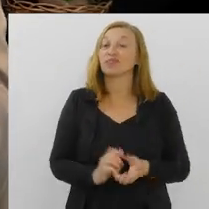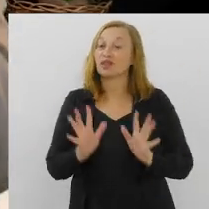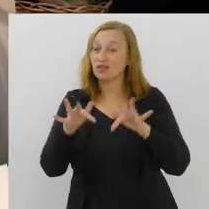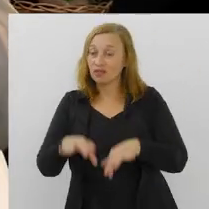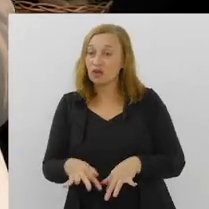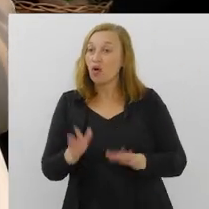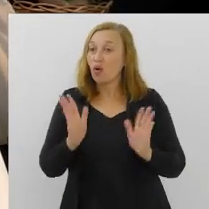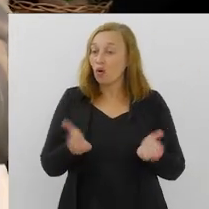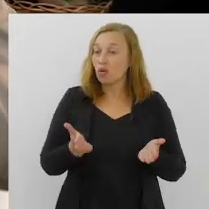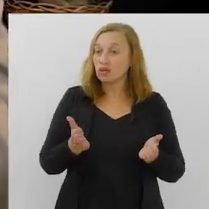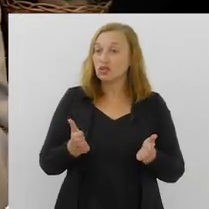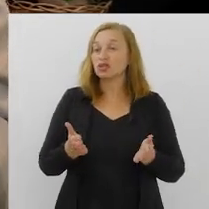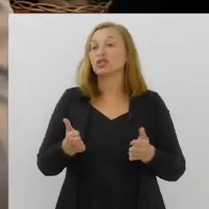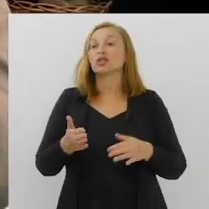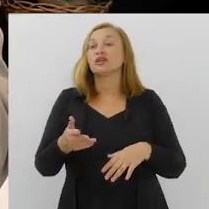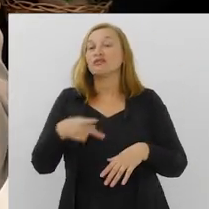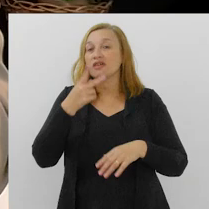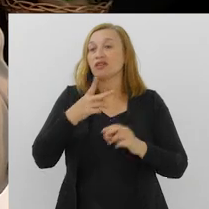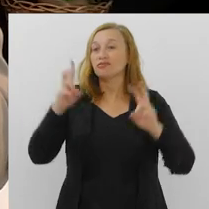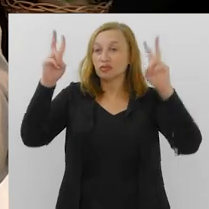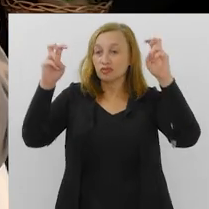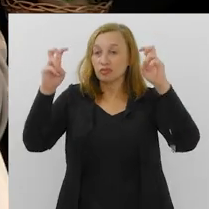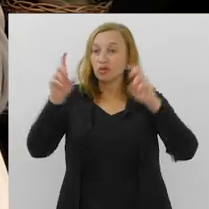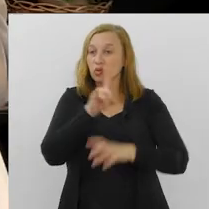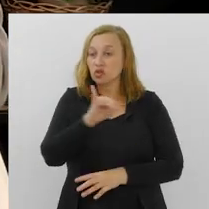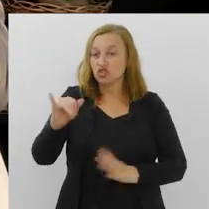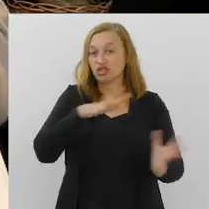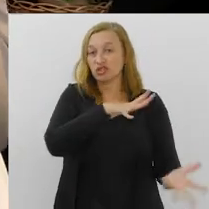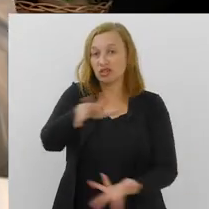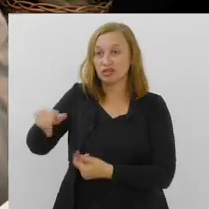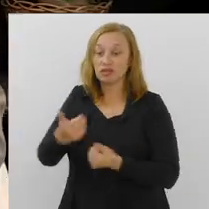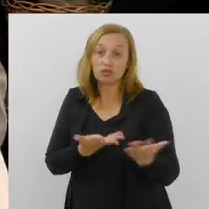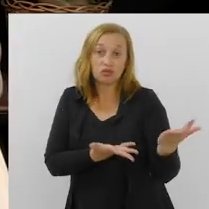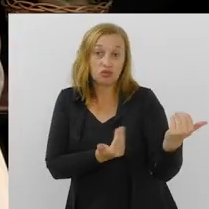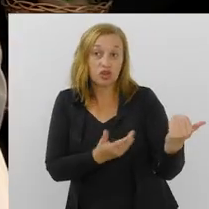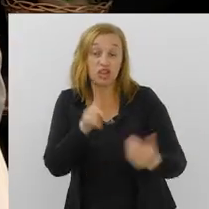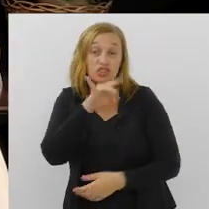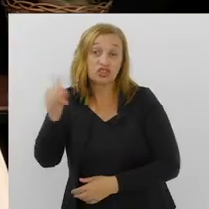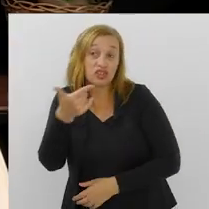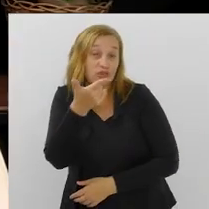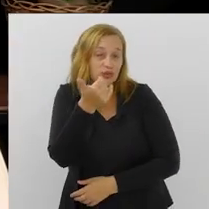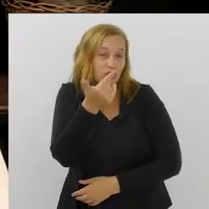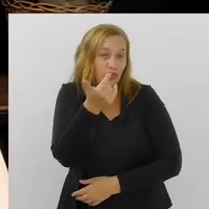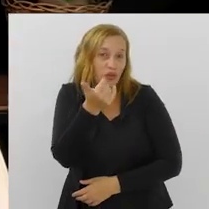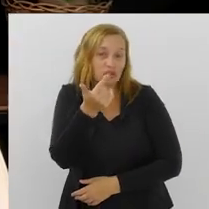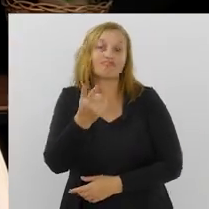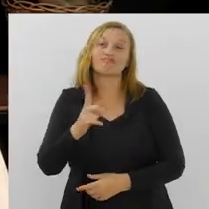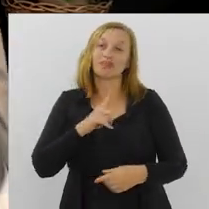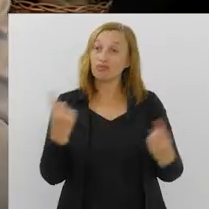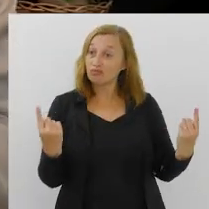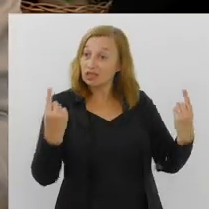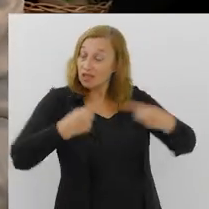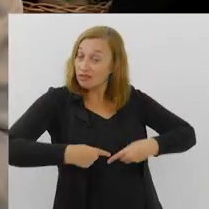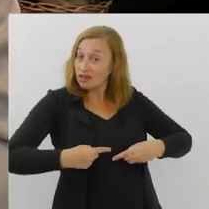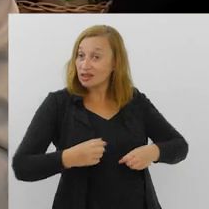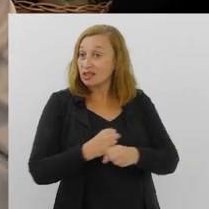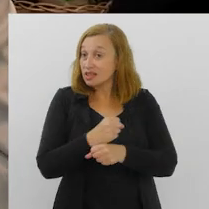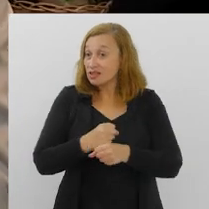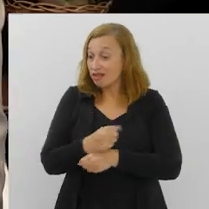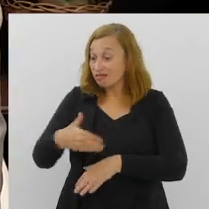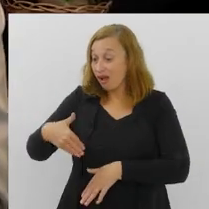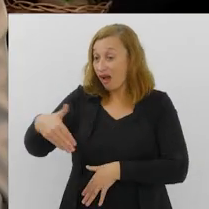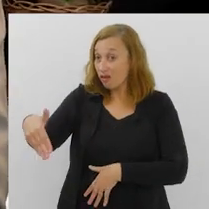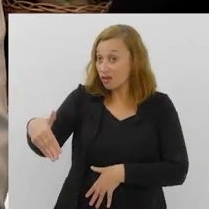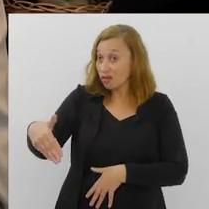da Alerje, aqui a TV Alerje, vai chegando ao fim. Tratamos hoje do Dia Internacional da Juventude, o dia 12, que